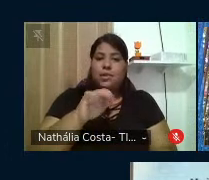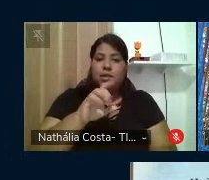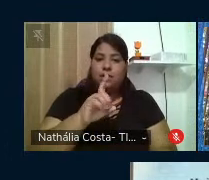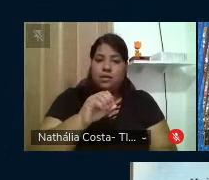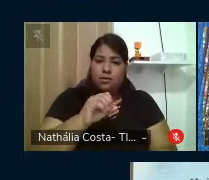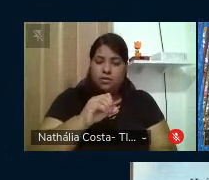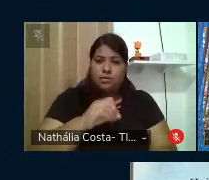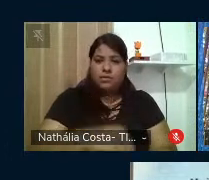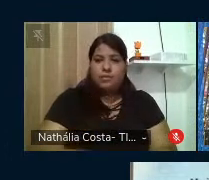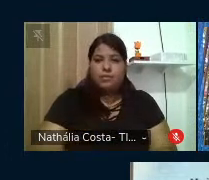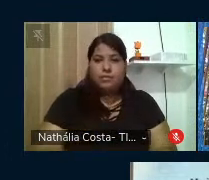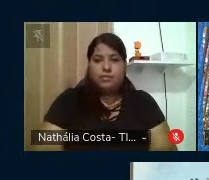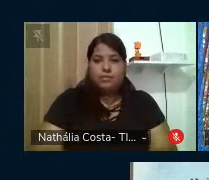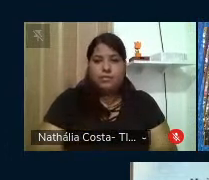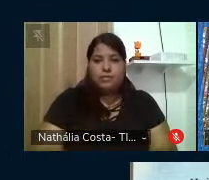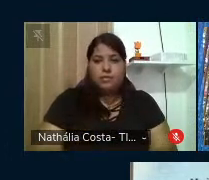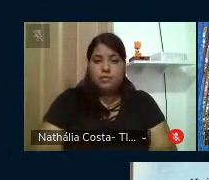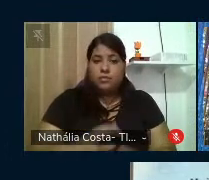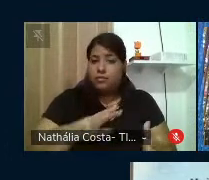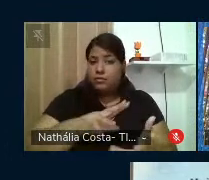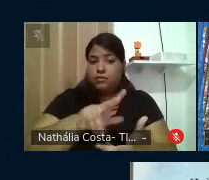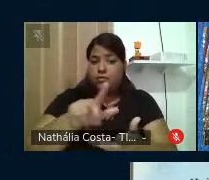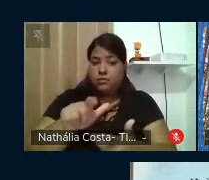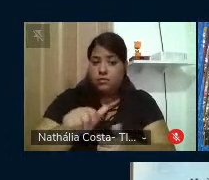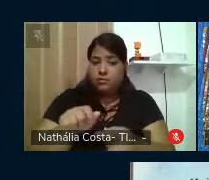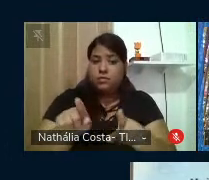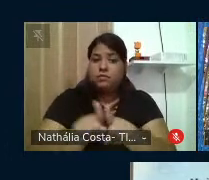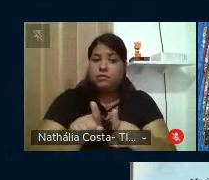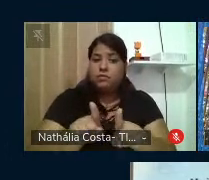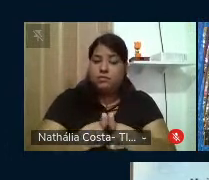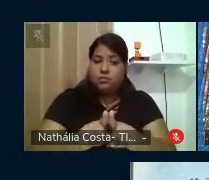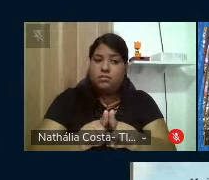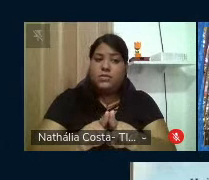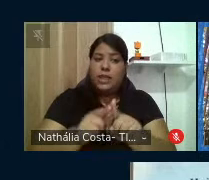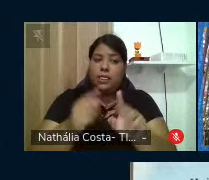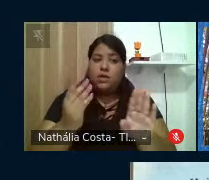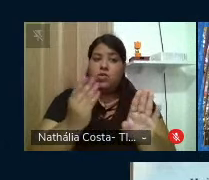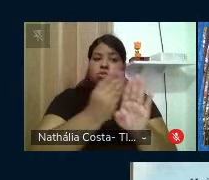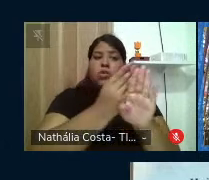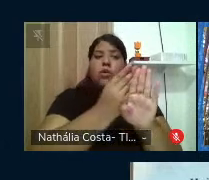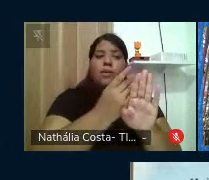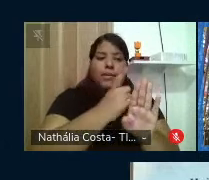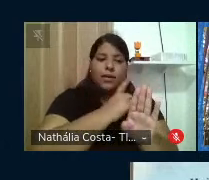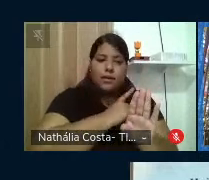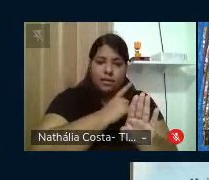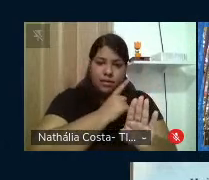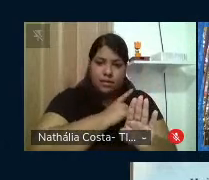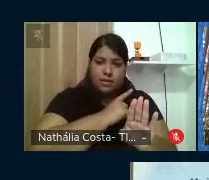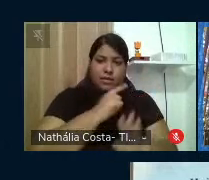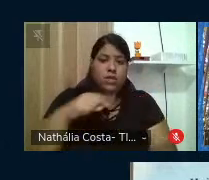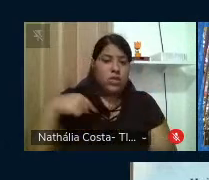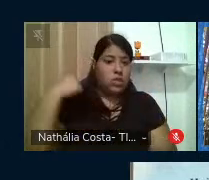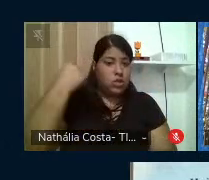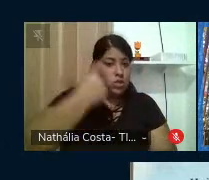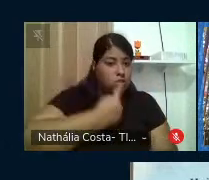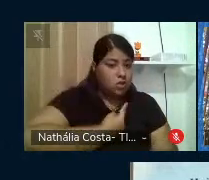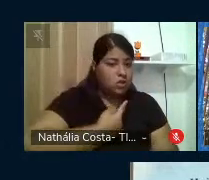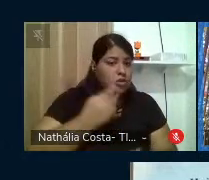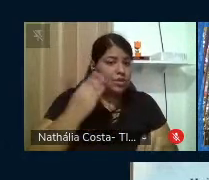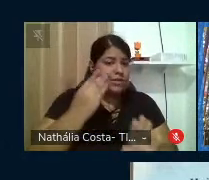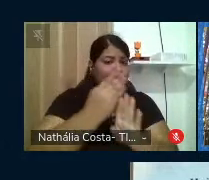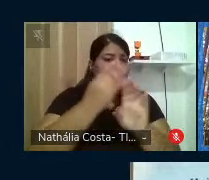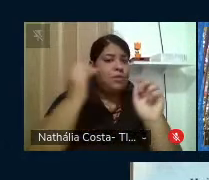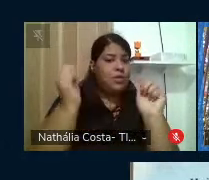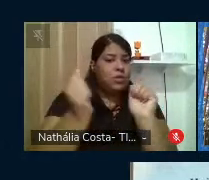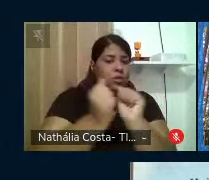esfarrapados do mundo e aos que neles se descobrem e assim, descobrindo-se, com eles